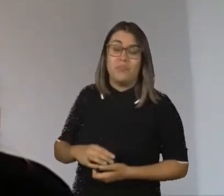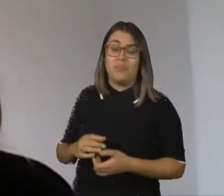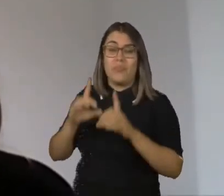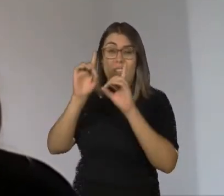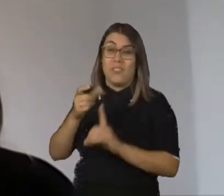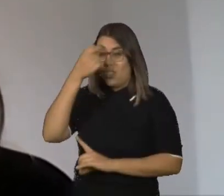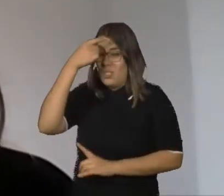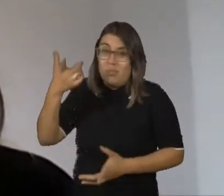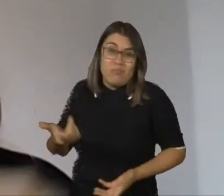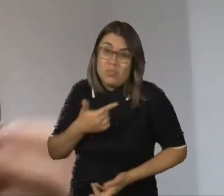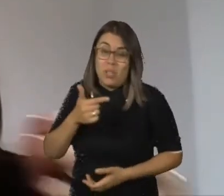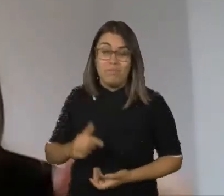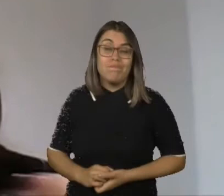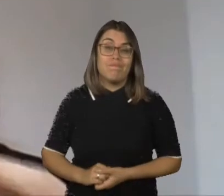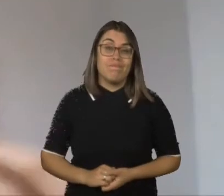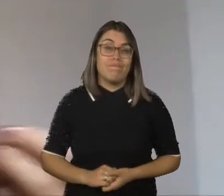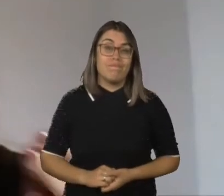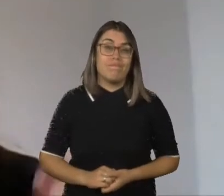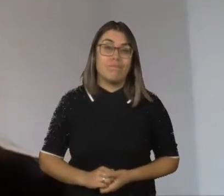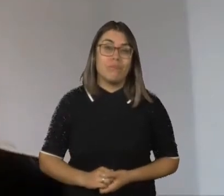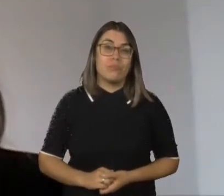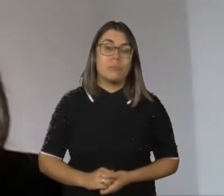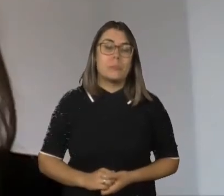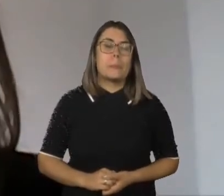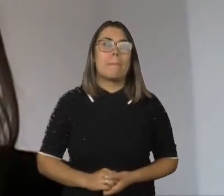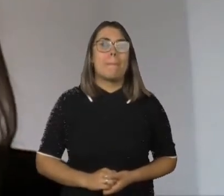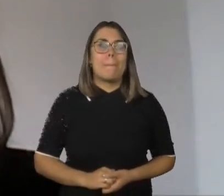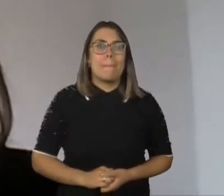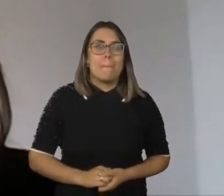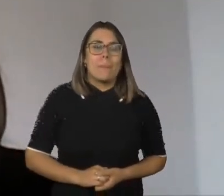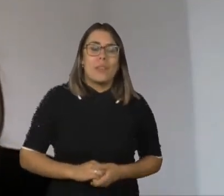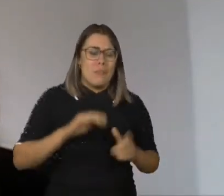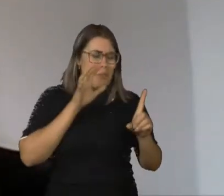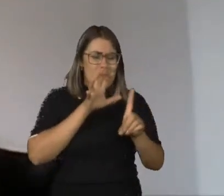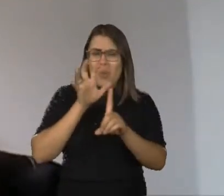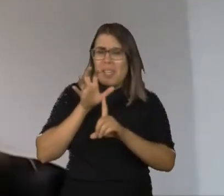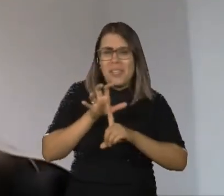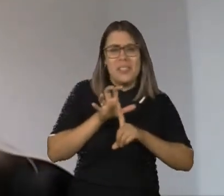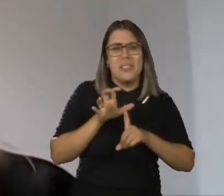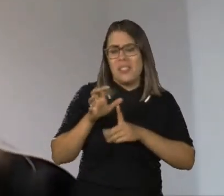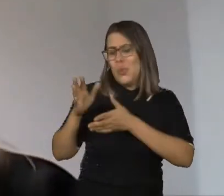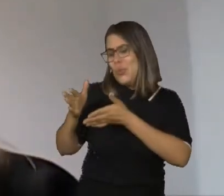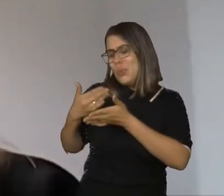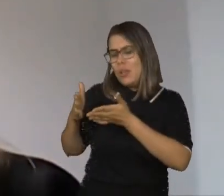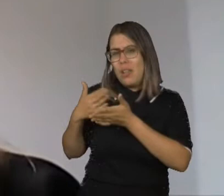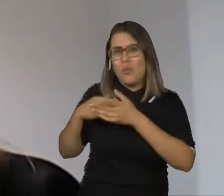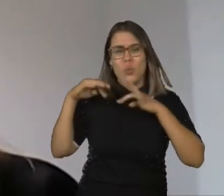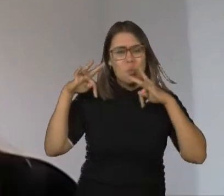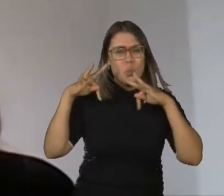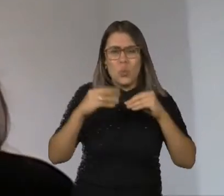há toda uma influência nos manuais diagnósticos, há toda uma influência nos sistemas de